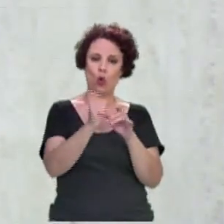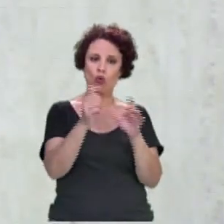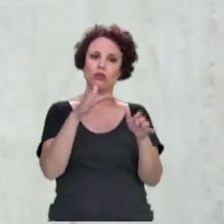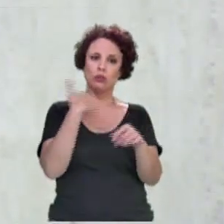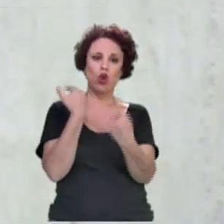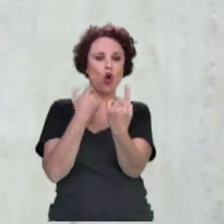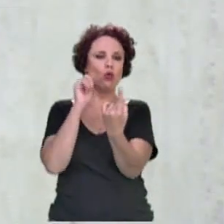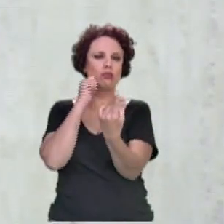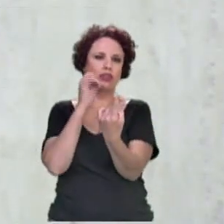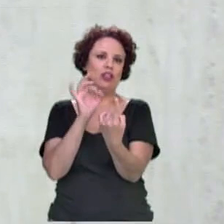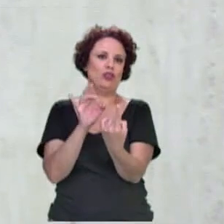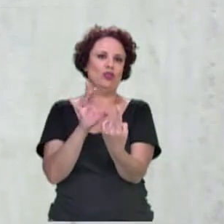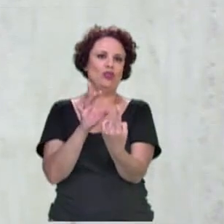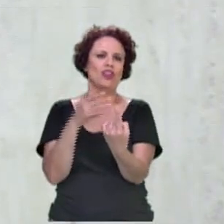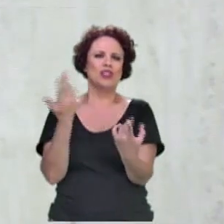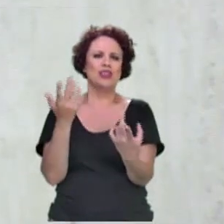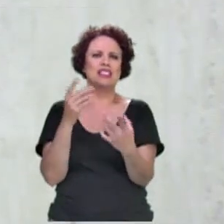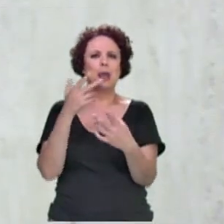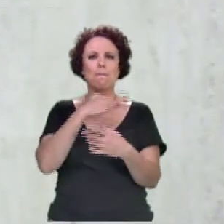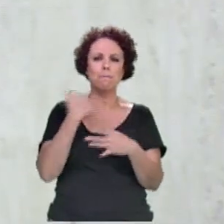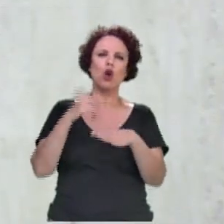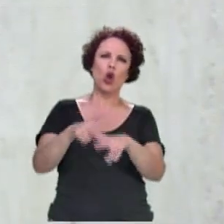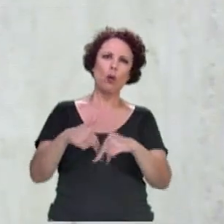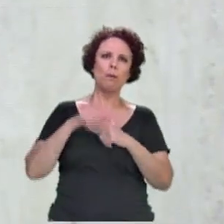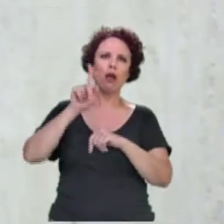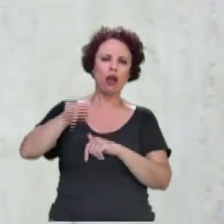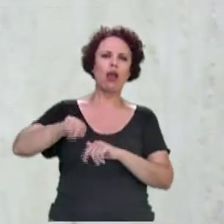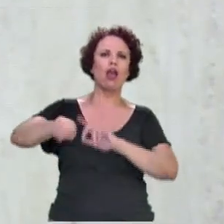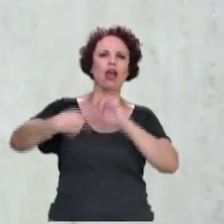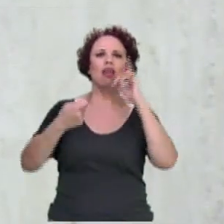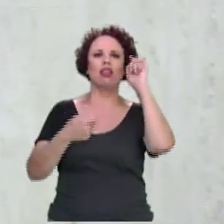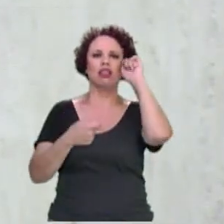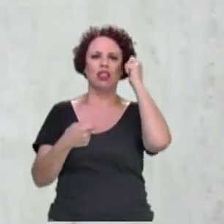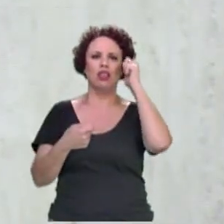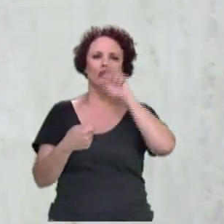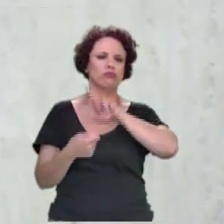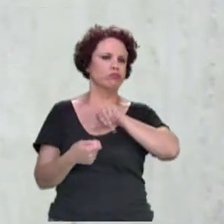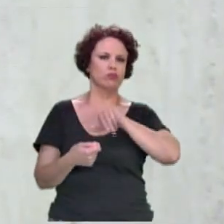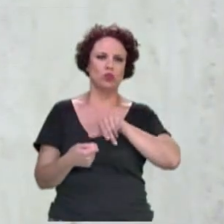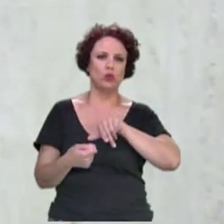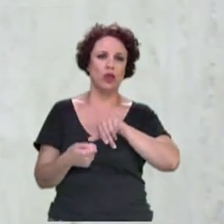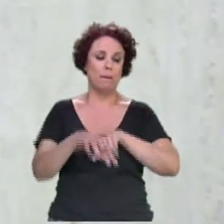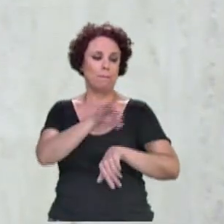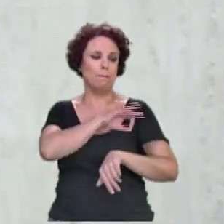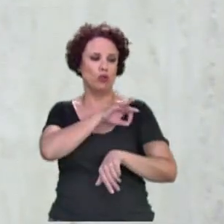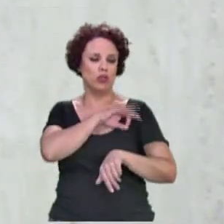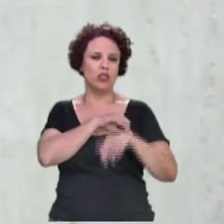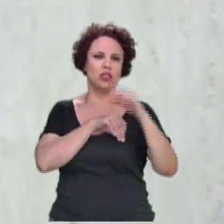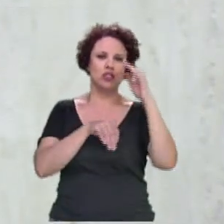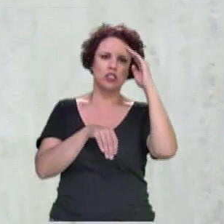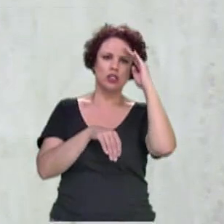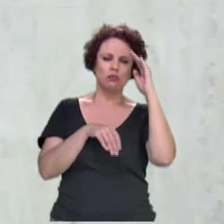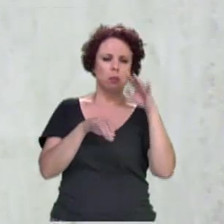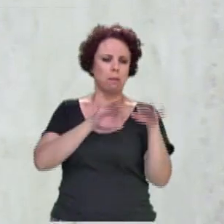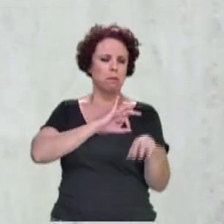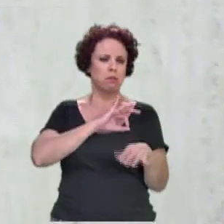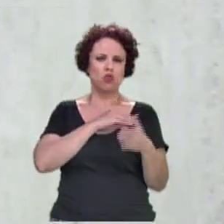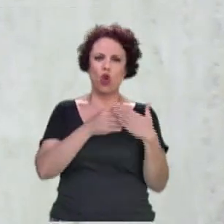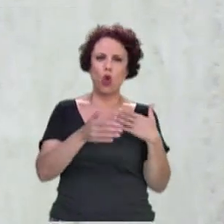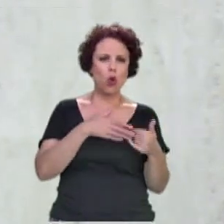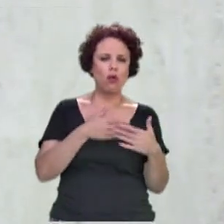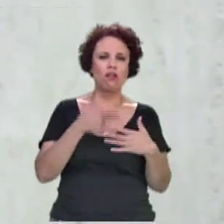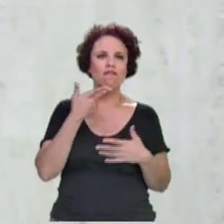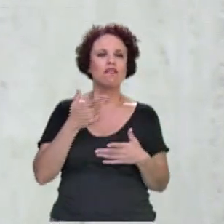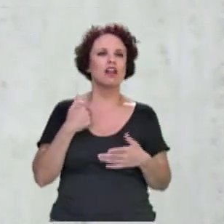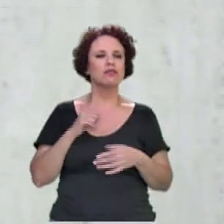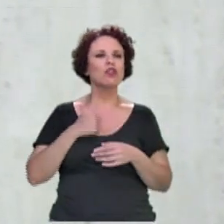discurso ideológico. Ninguém, ninguém quer o resultado morte. Nenhum policial militar ou militar sai de casa de manhã